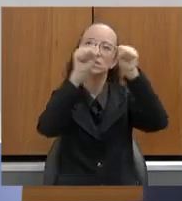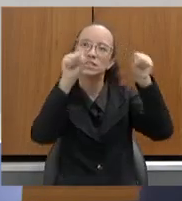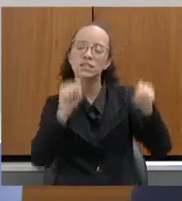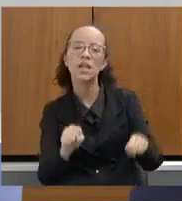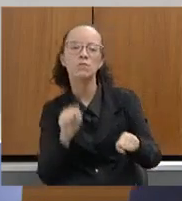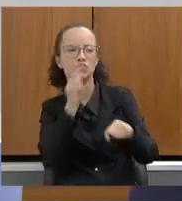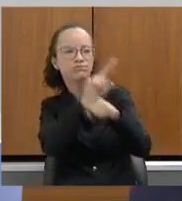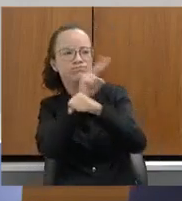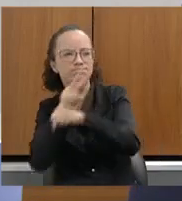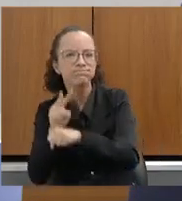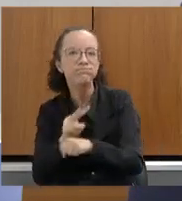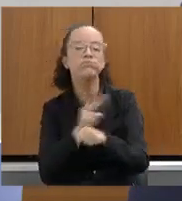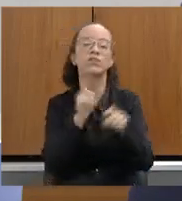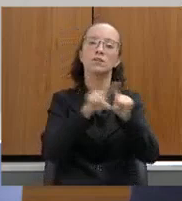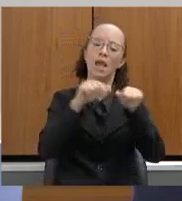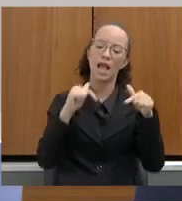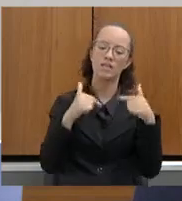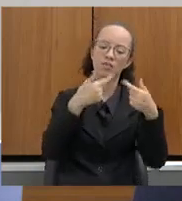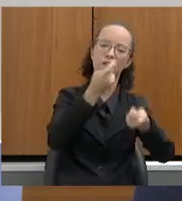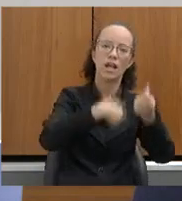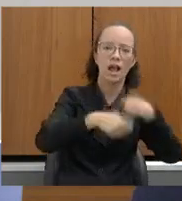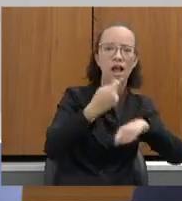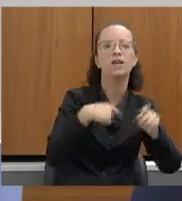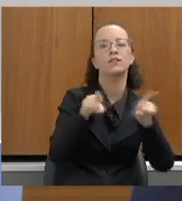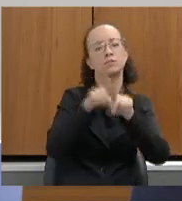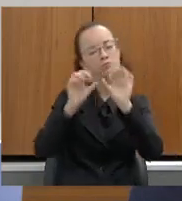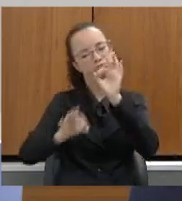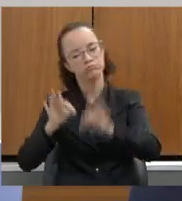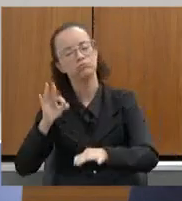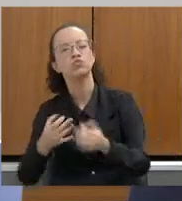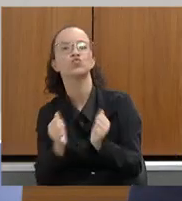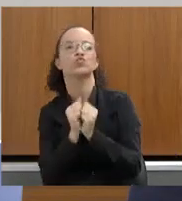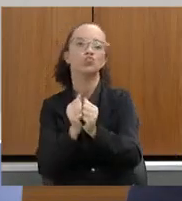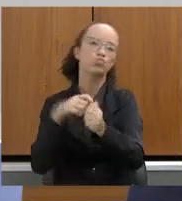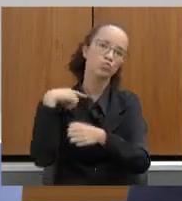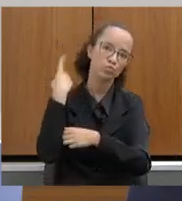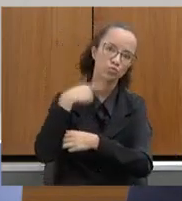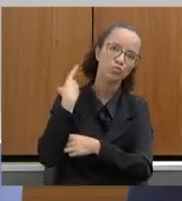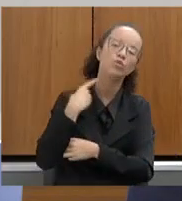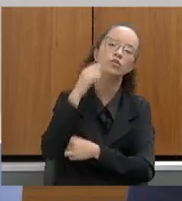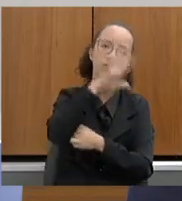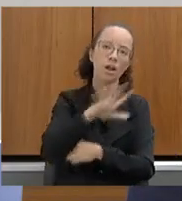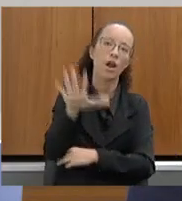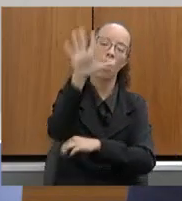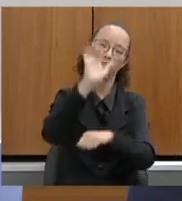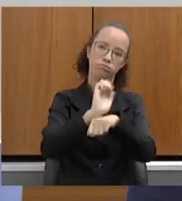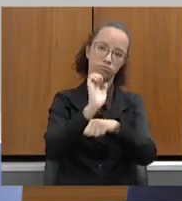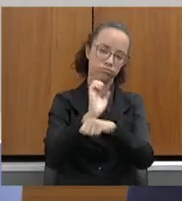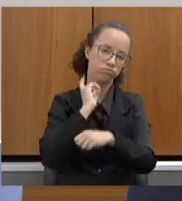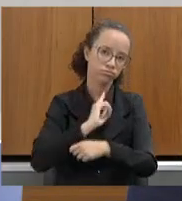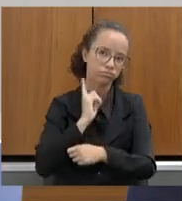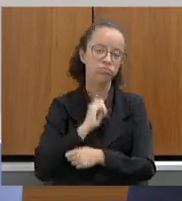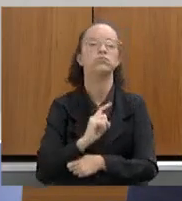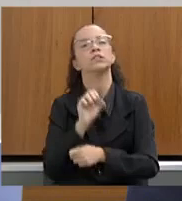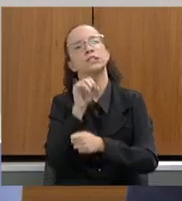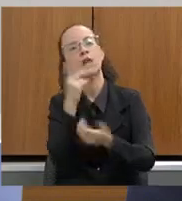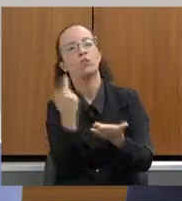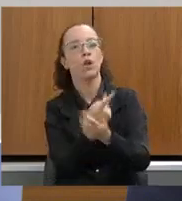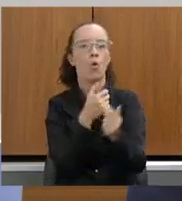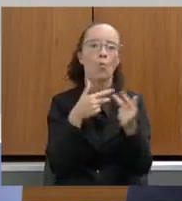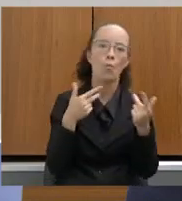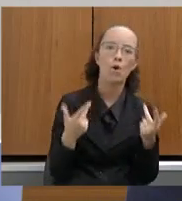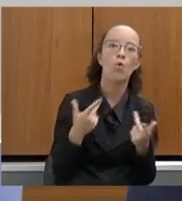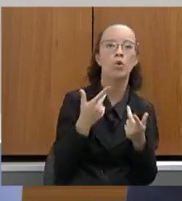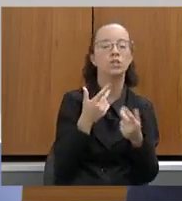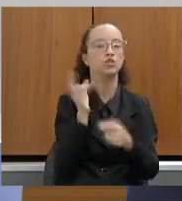barragens, ações administrativas e judiciais, junto com a Advocacia Geral do Estado, no caso de ocorrências de